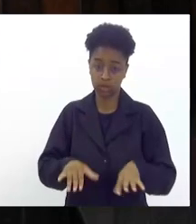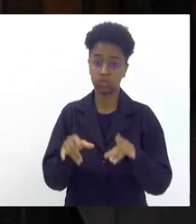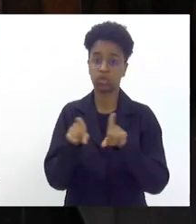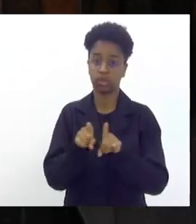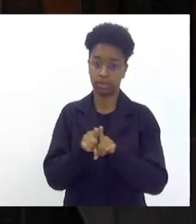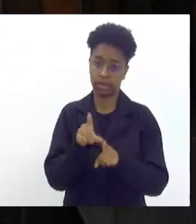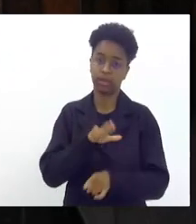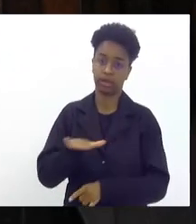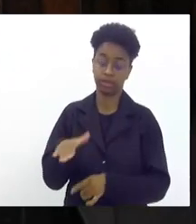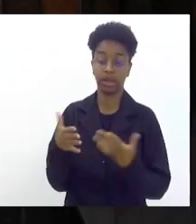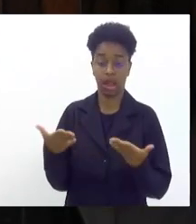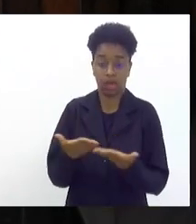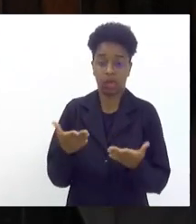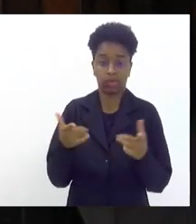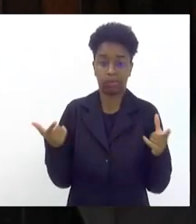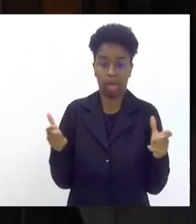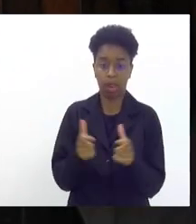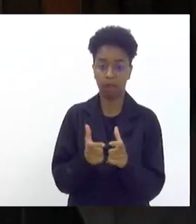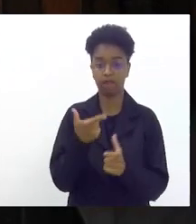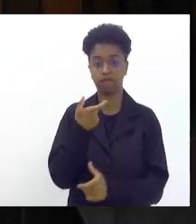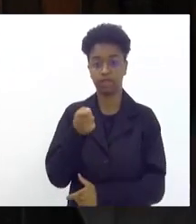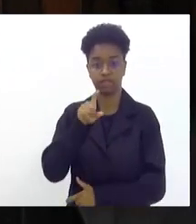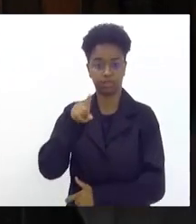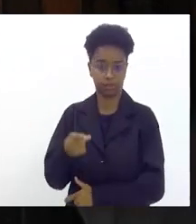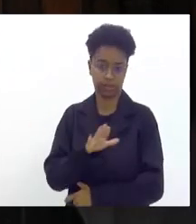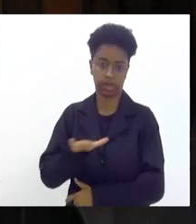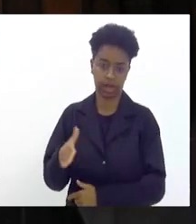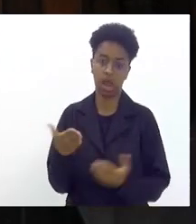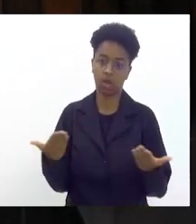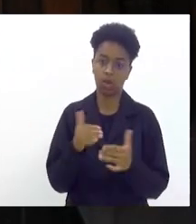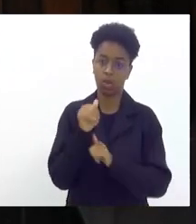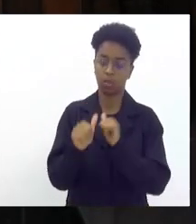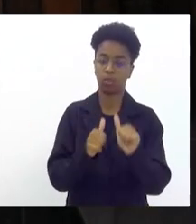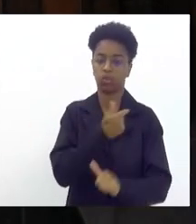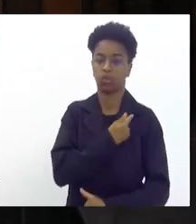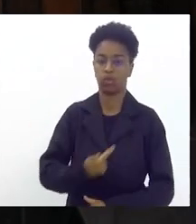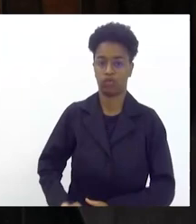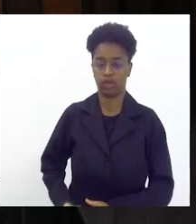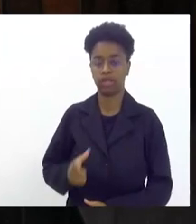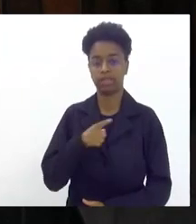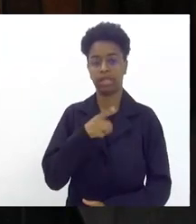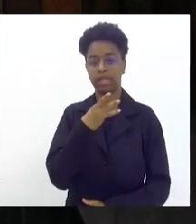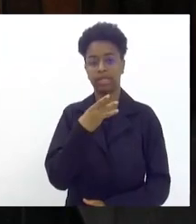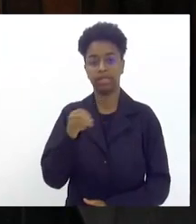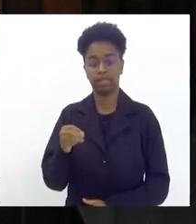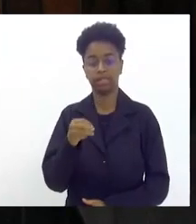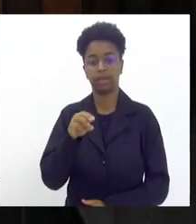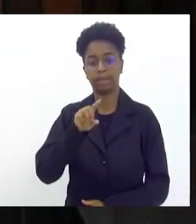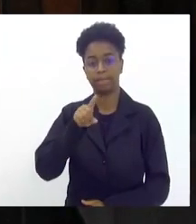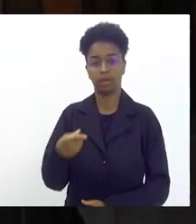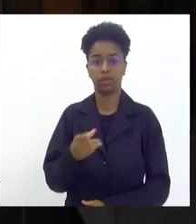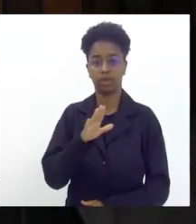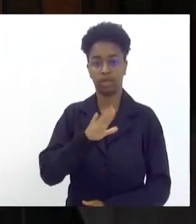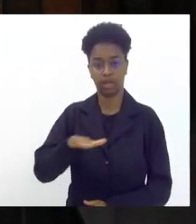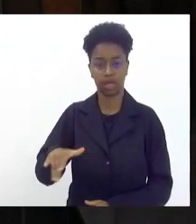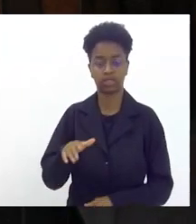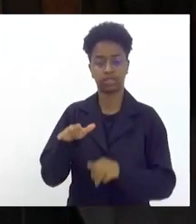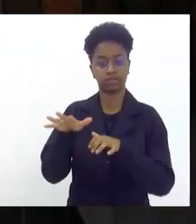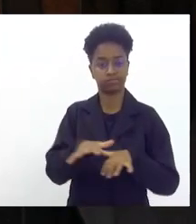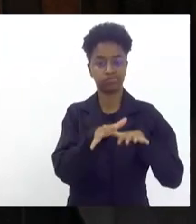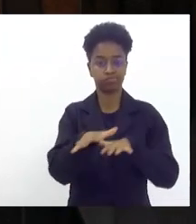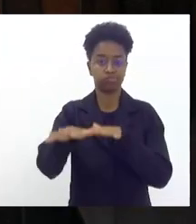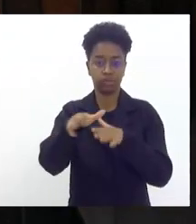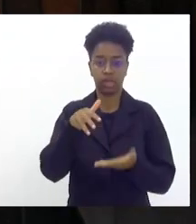nós ficamos com 20 mil crianças agora com a mudança de governo nós estamos em 30 mil crianças desfilando na Sapucaí terça-feira de carnaval